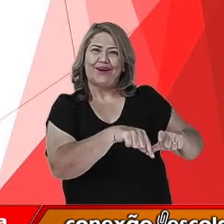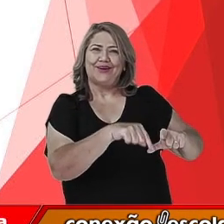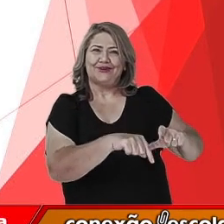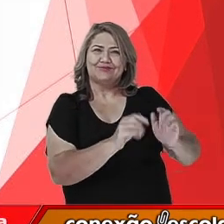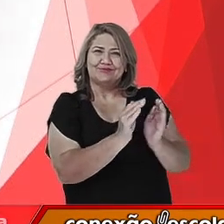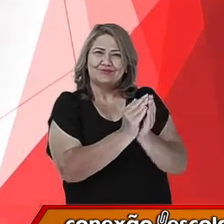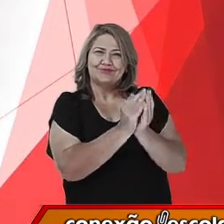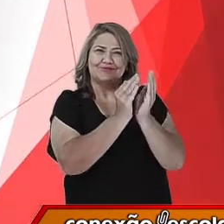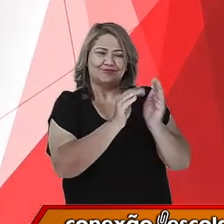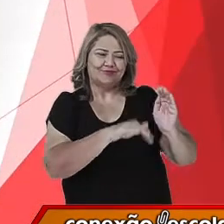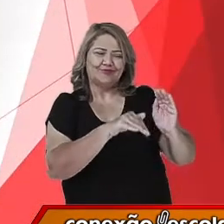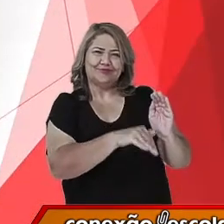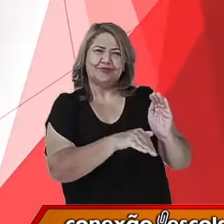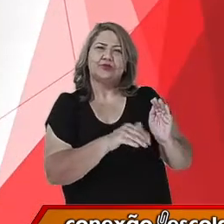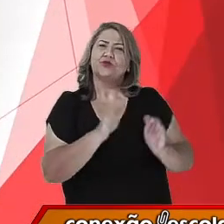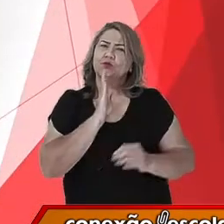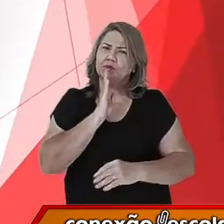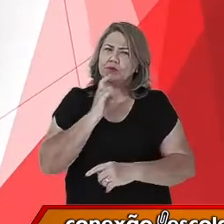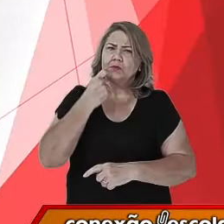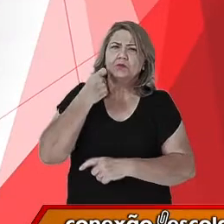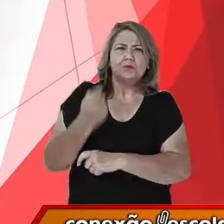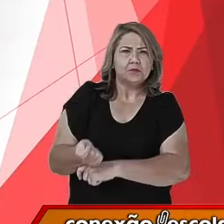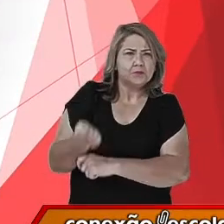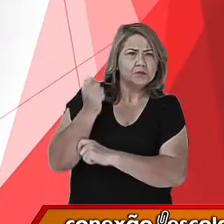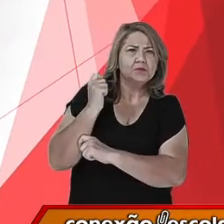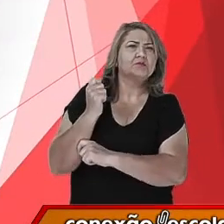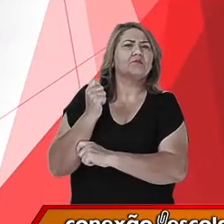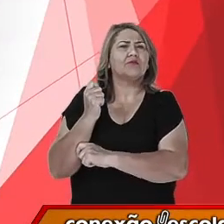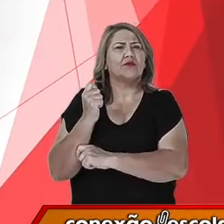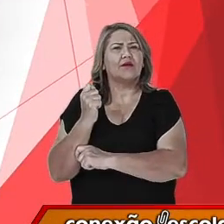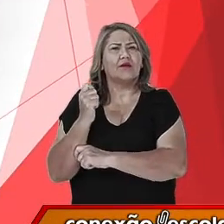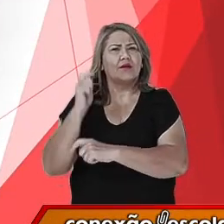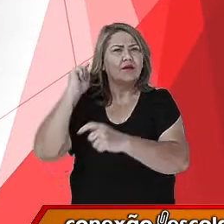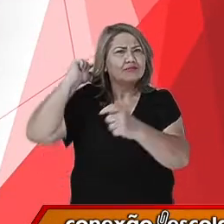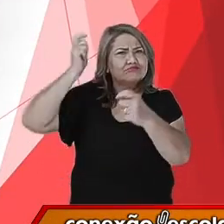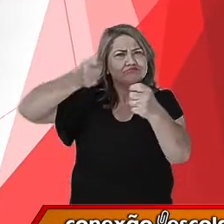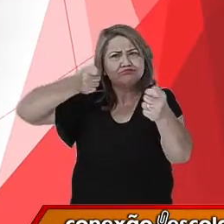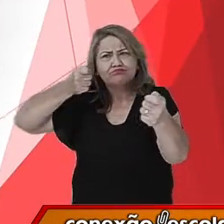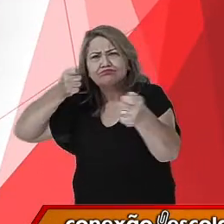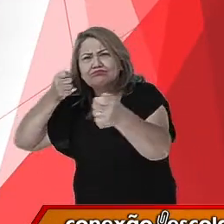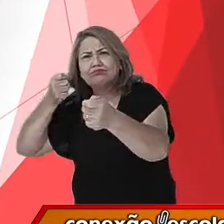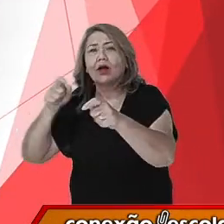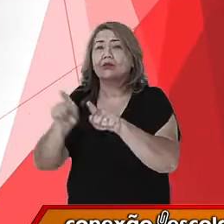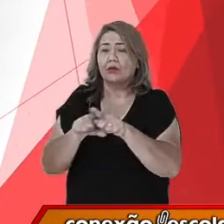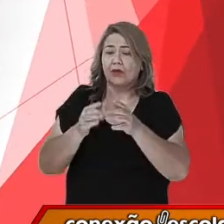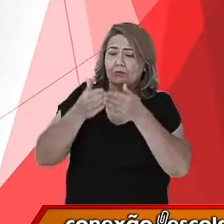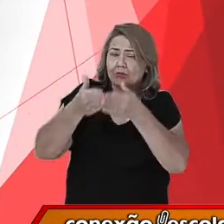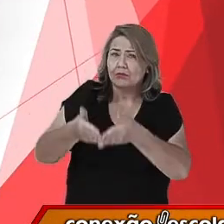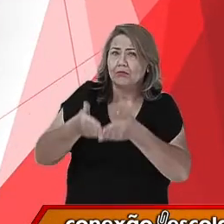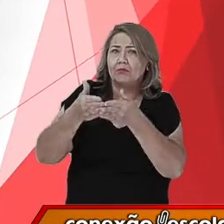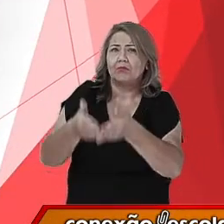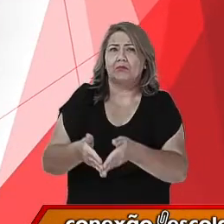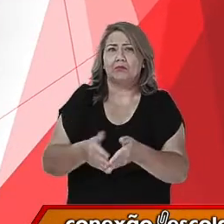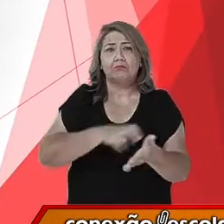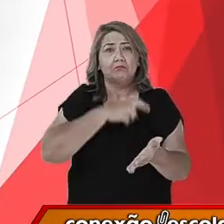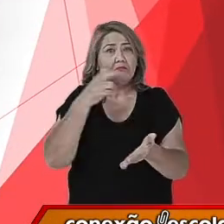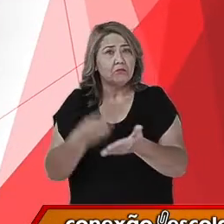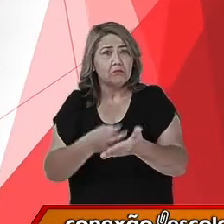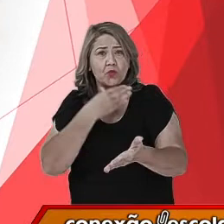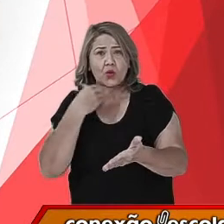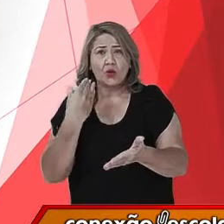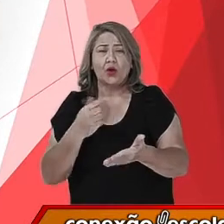eles tinham conhecimento da pesca, da caça, da navegação, a preocupação com o pós-vida pela